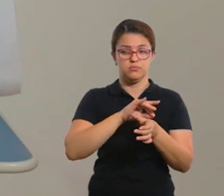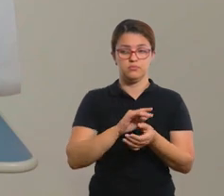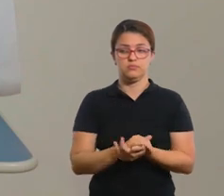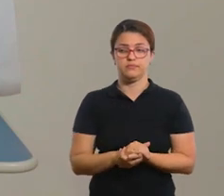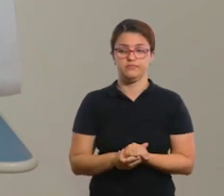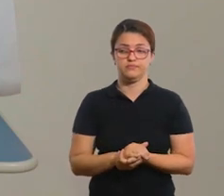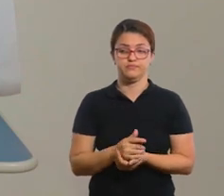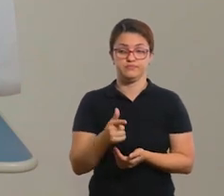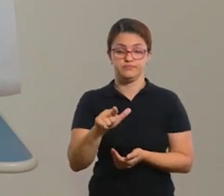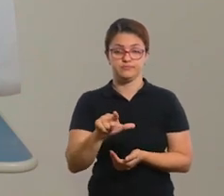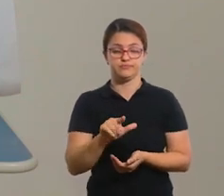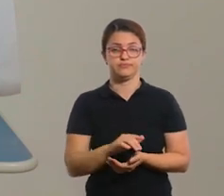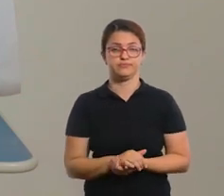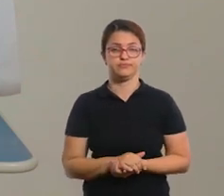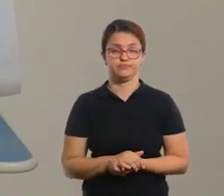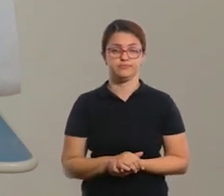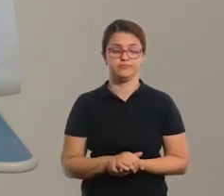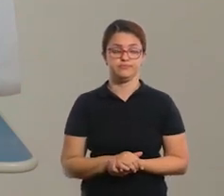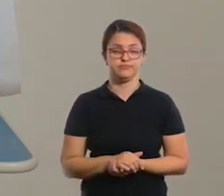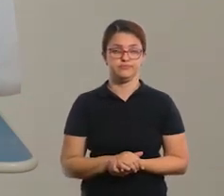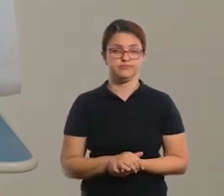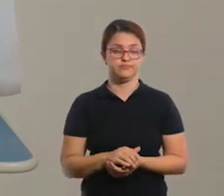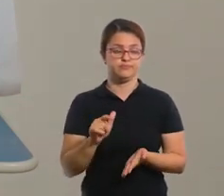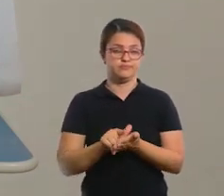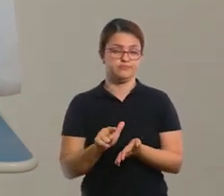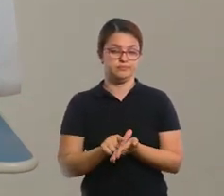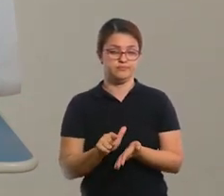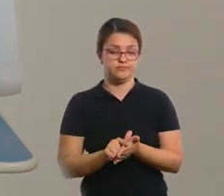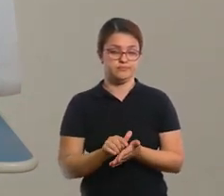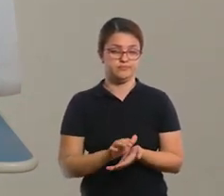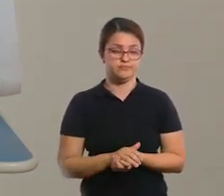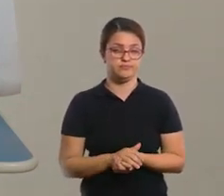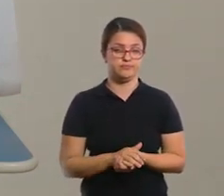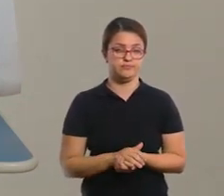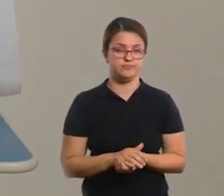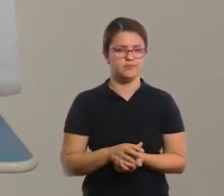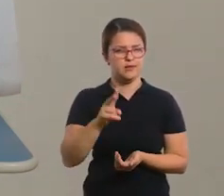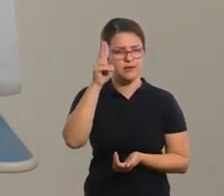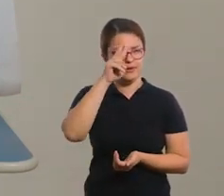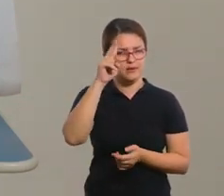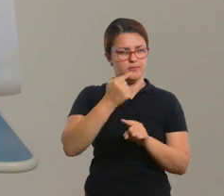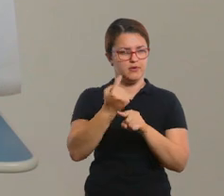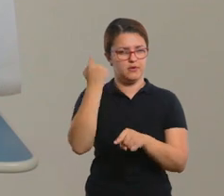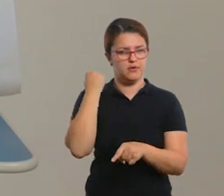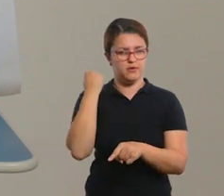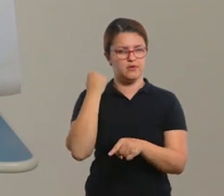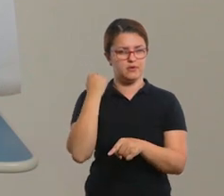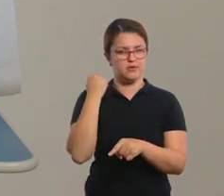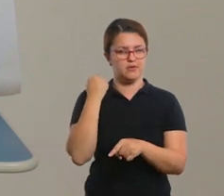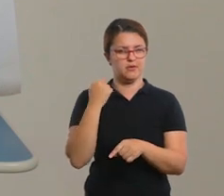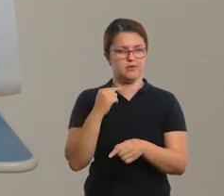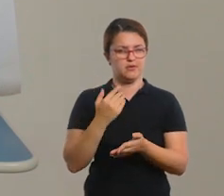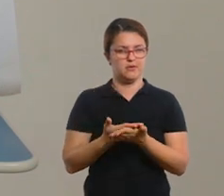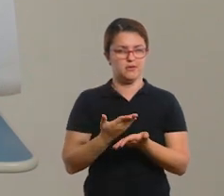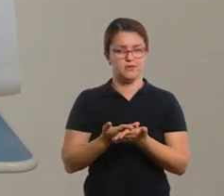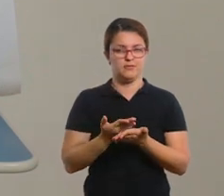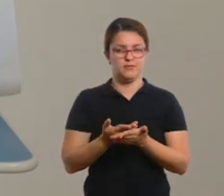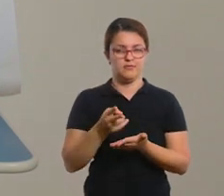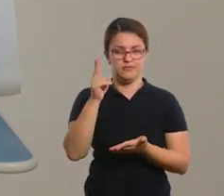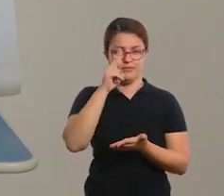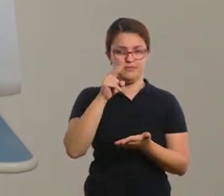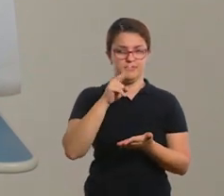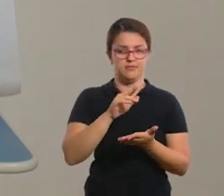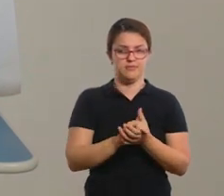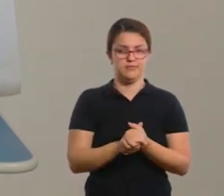Separe e vamos fazer a outra parte. Com outra folha de sulfite, você vai dobrar. Lembra das aulas anteriores que a gente ensinou a fazer